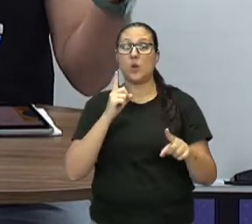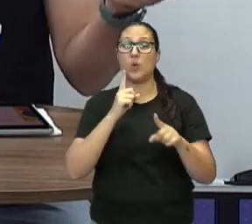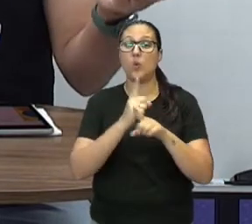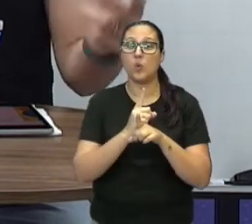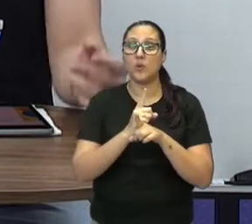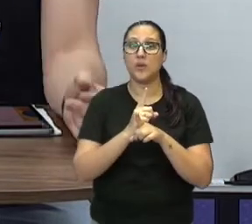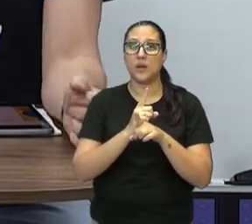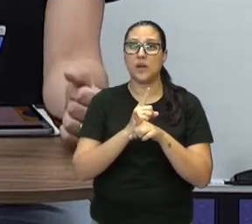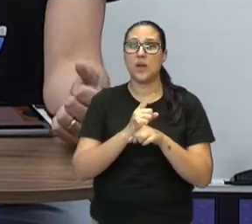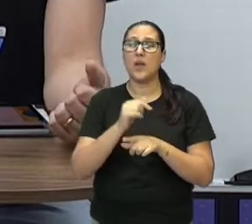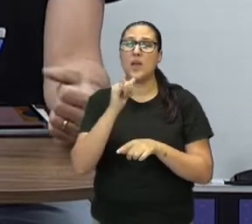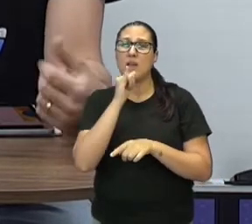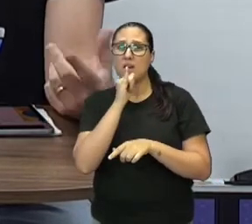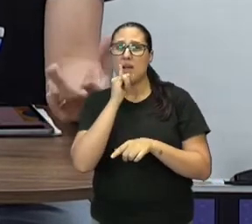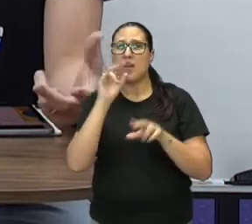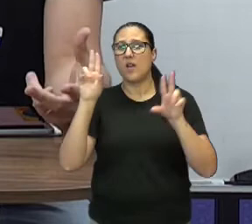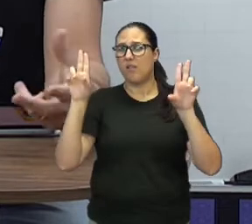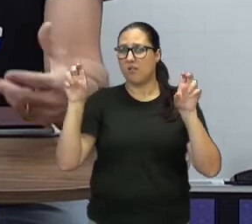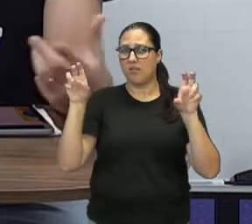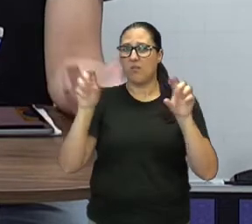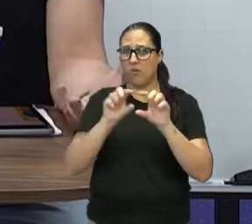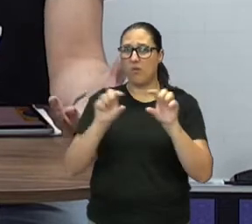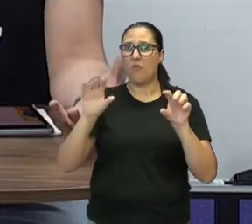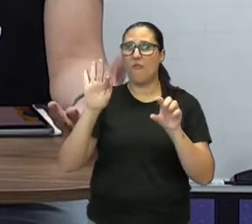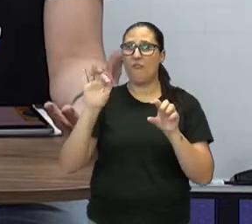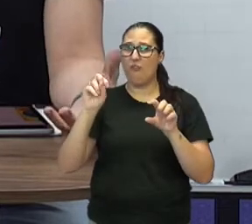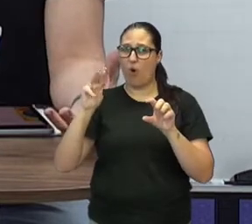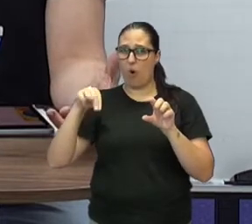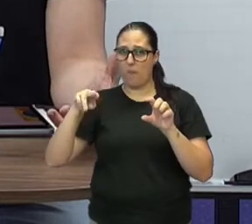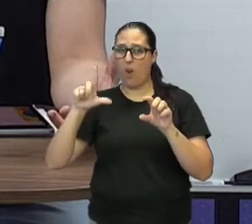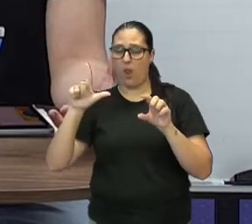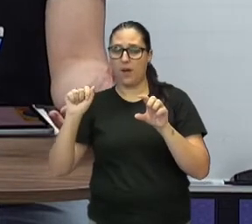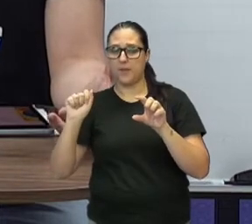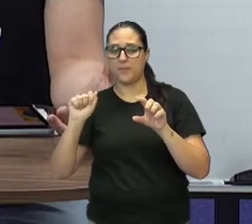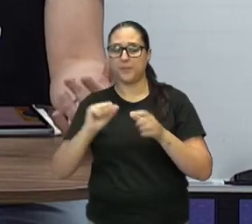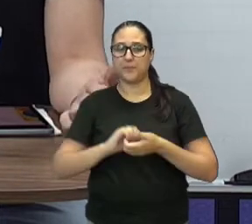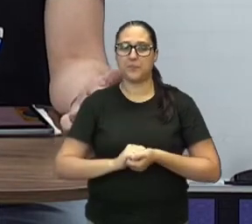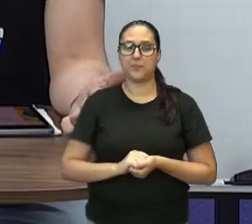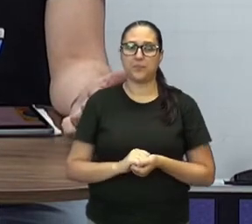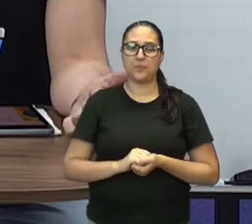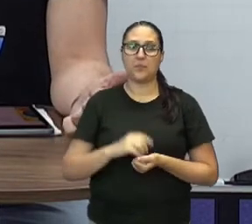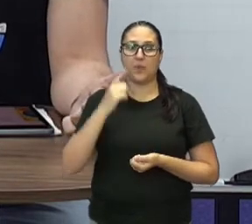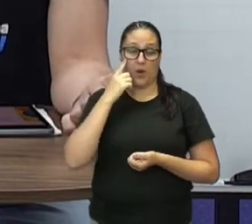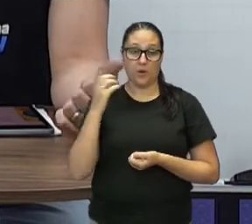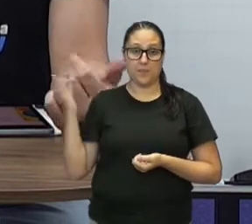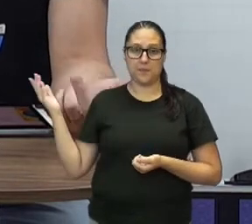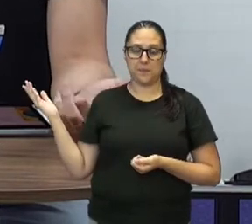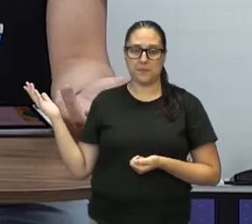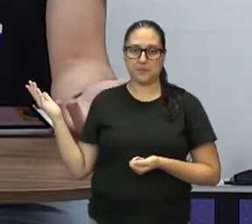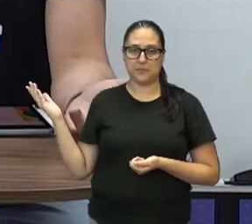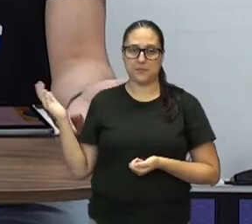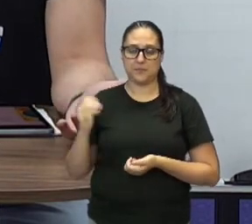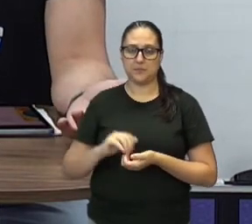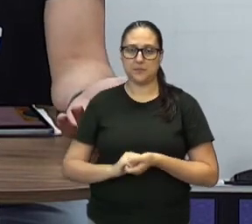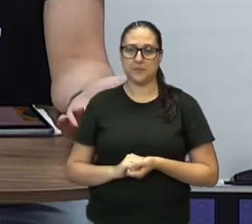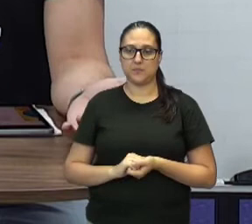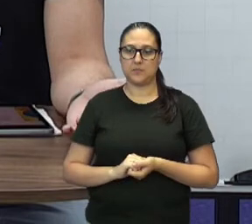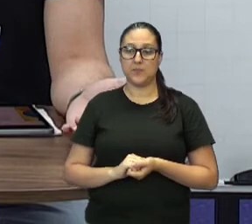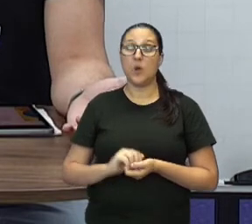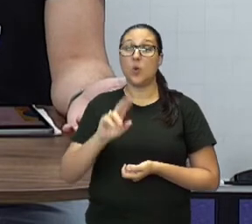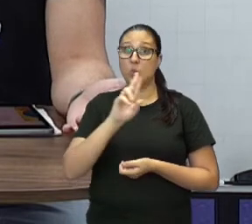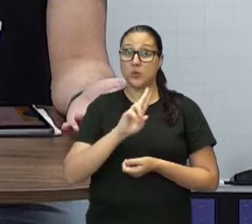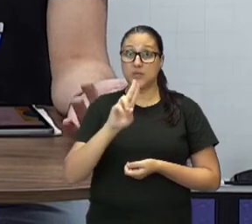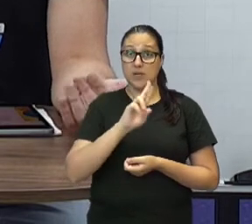fórmula, tá? Para a medida aí da diagonal de qualquer quadrado. Então, olha só. Aplicando o que Pitágoras